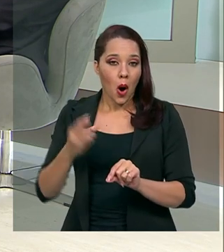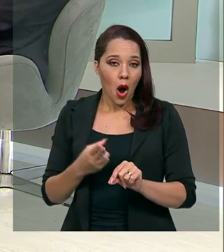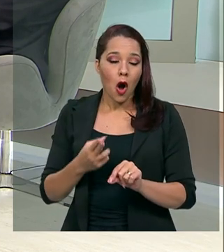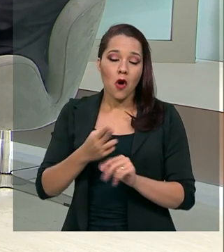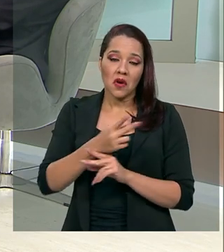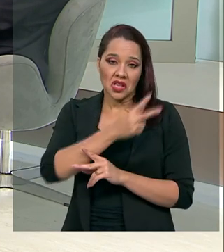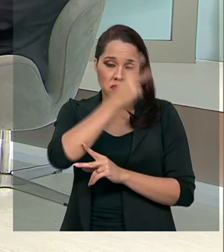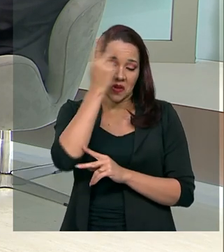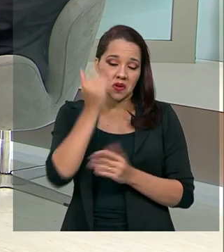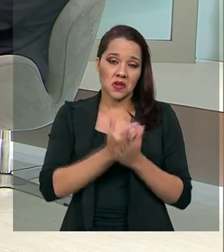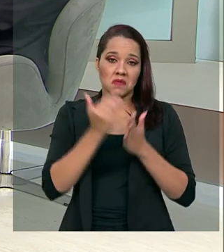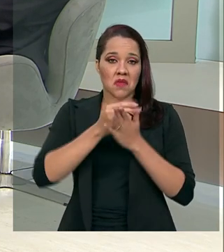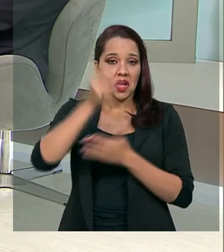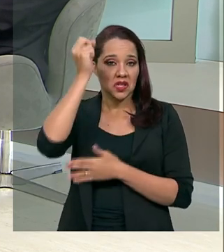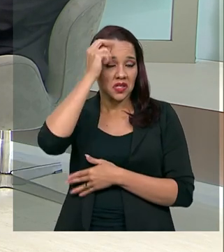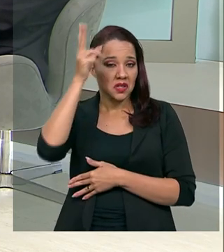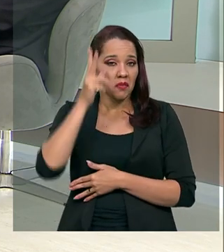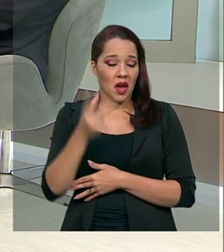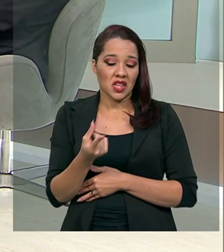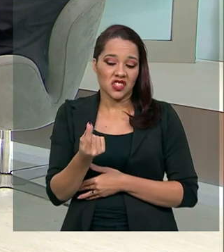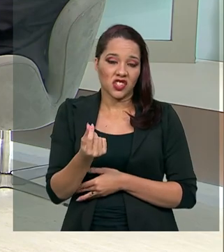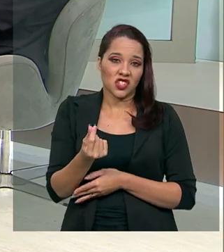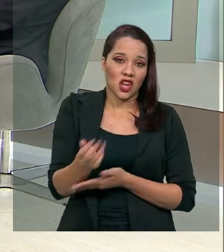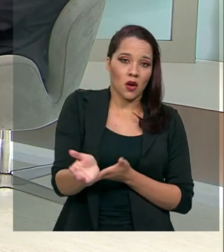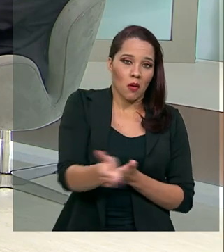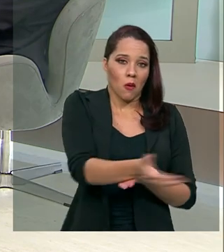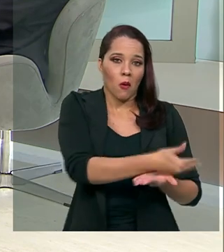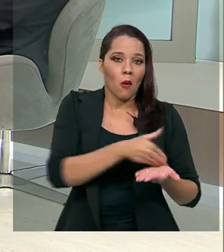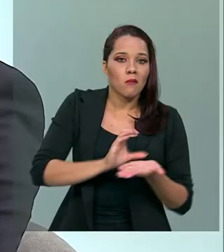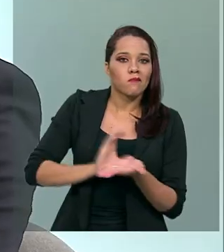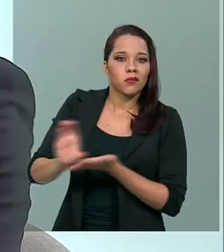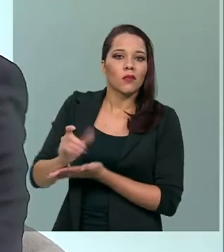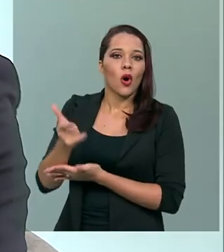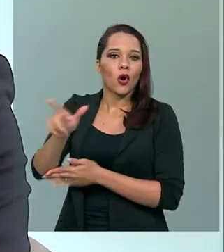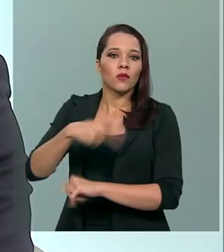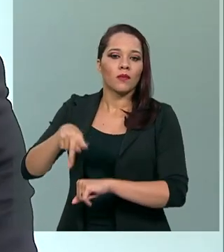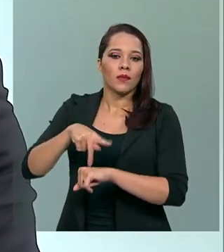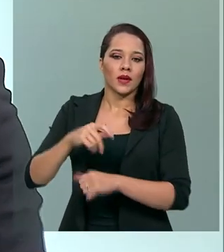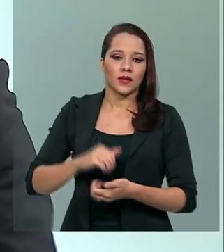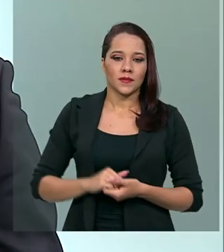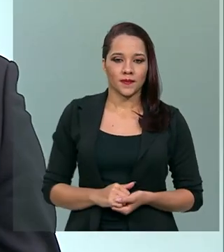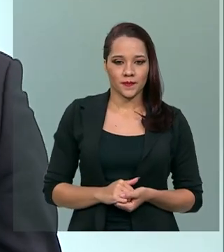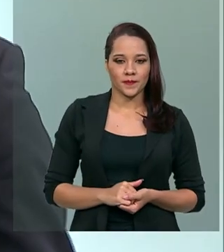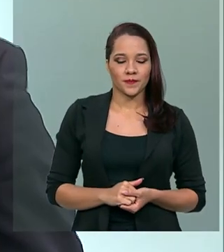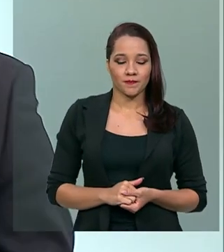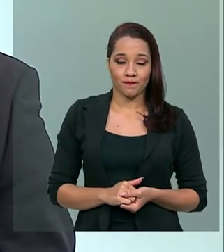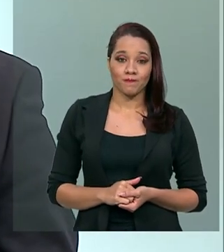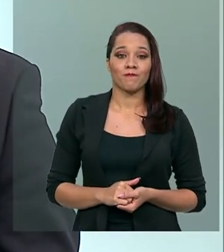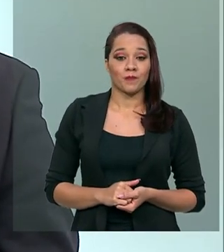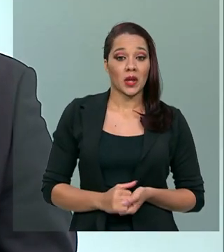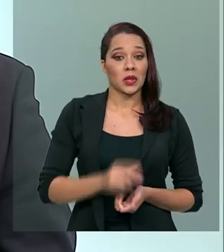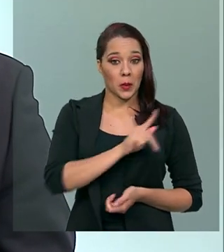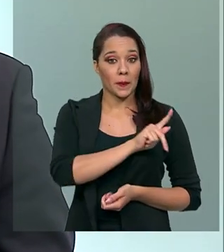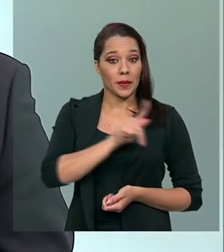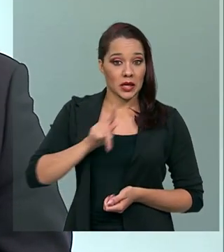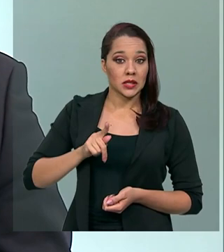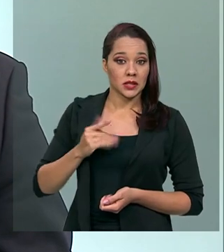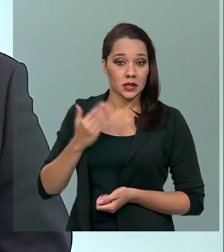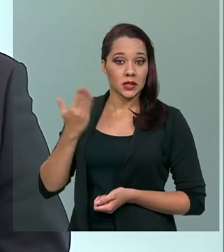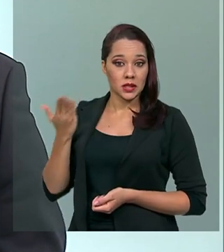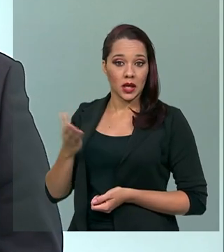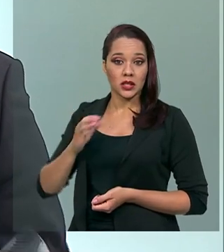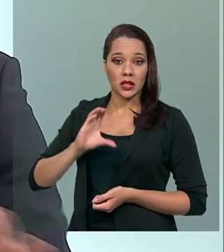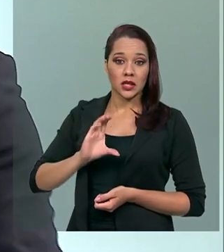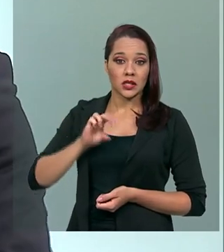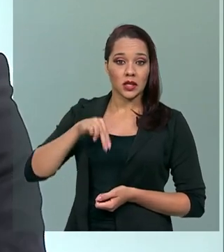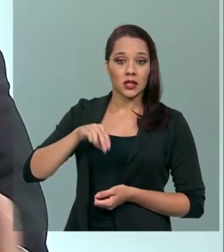espertos evadam esses recursos para outros países. O presidente da Confederação Nacional de Bens,